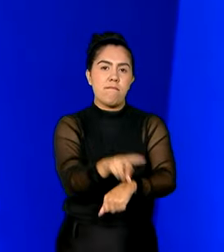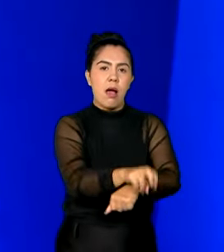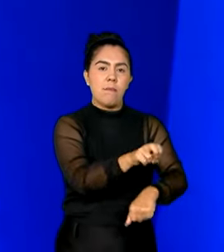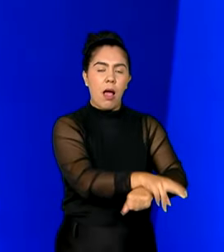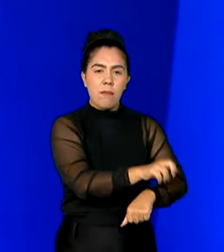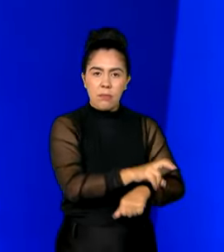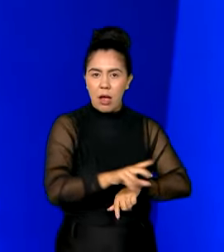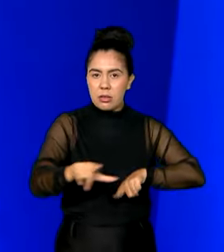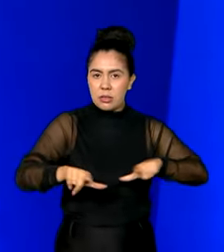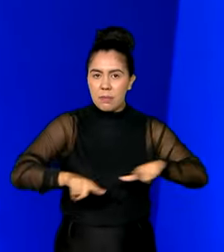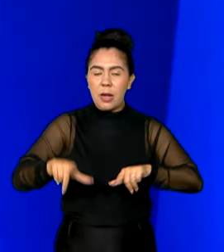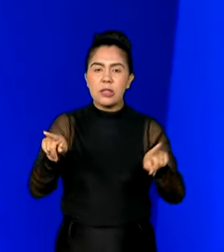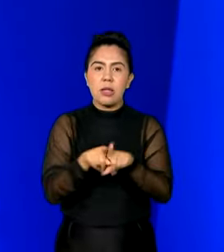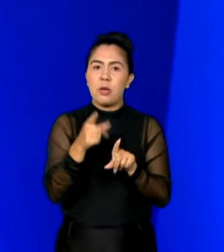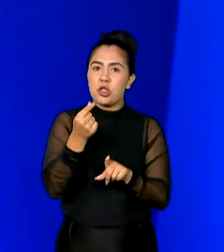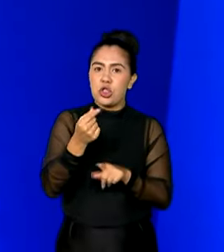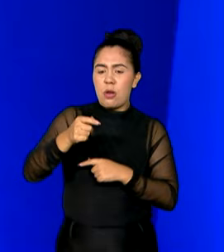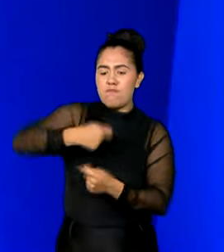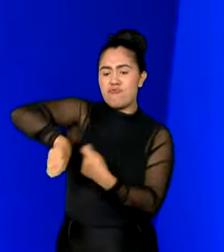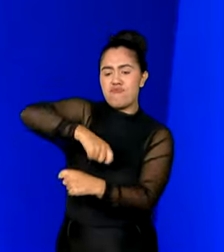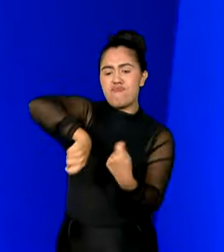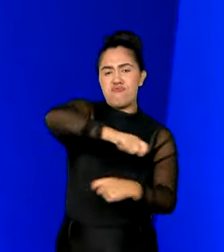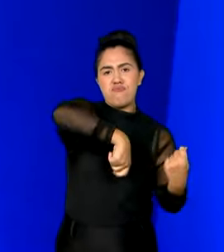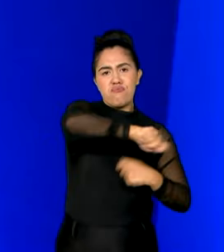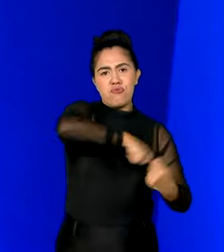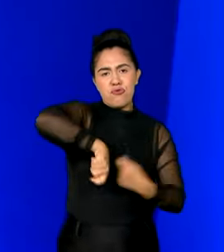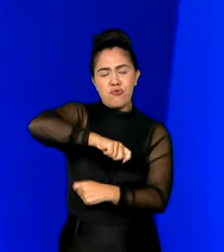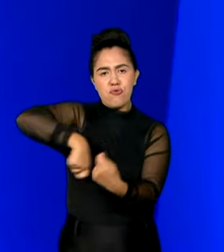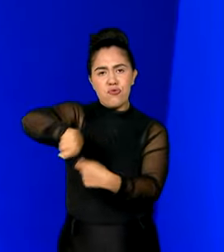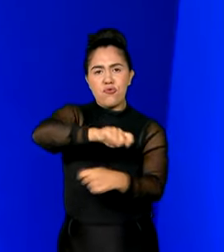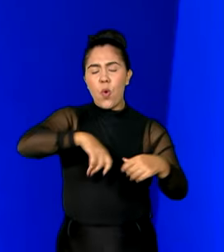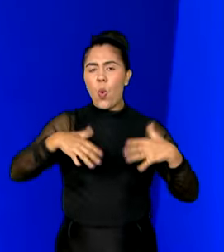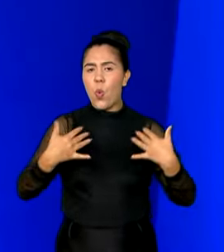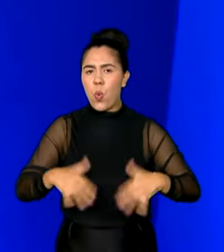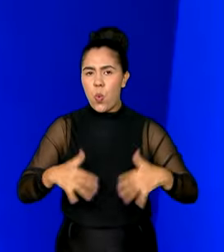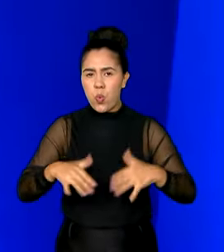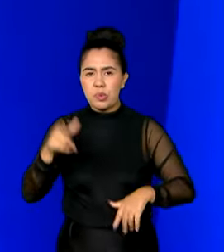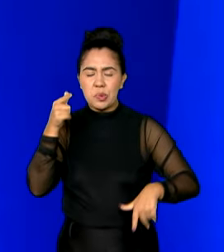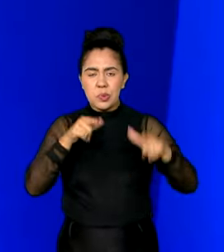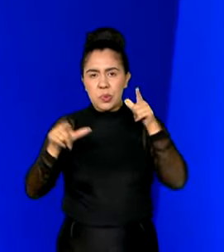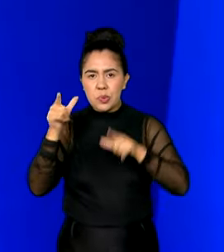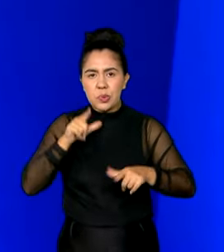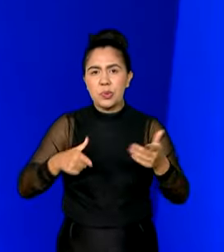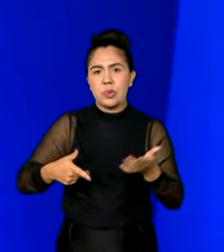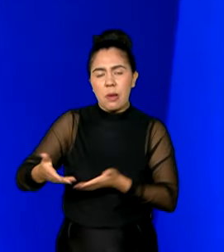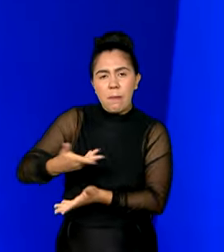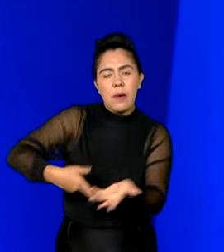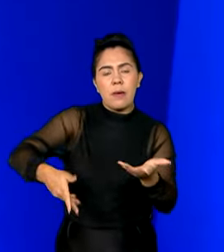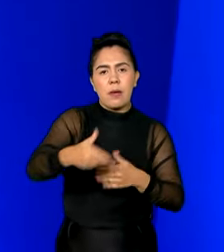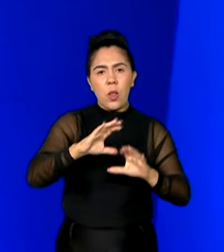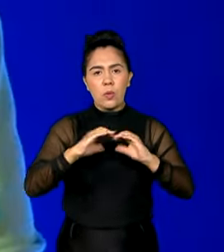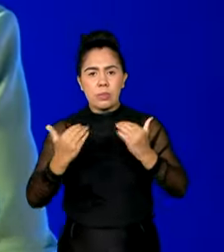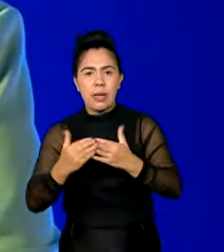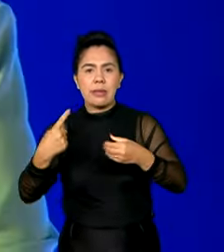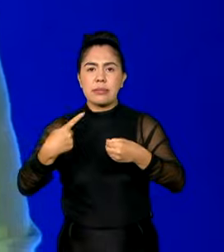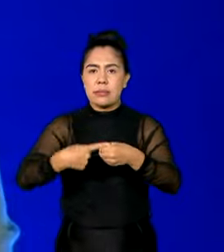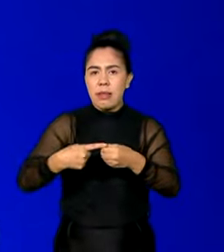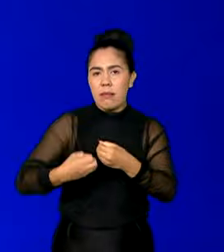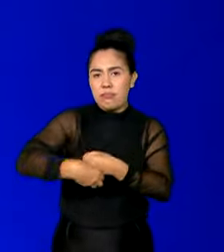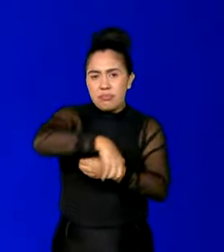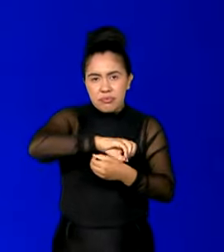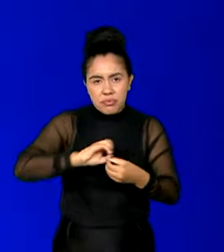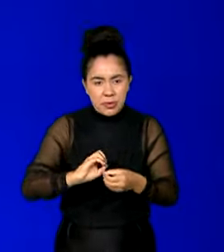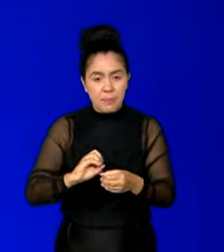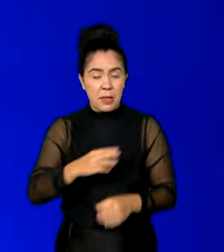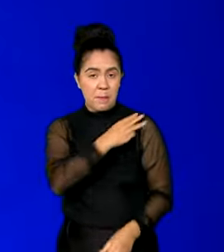a máquina gerar de uma maneira muito mais próxima das pessoas, das comunidades, das cidades. A ministra